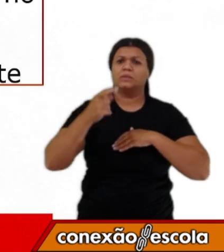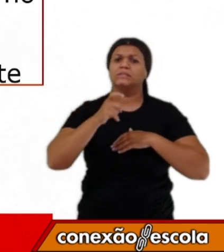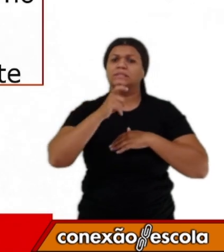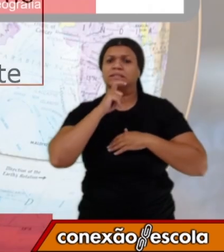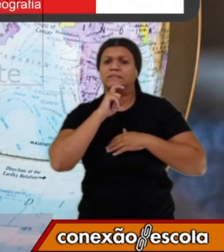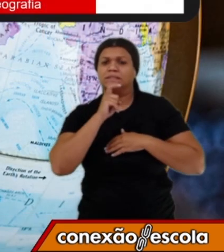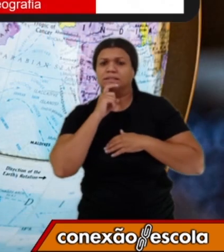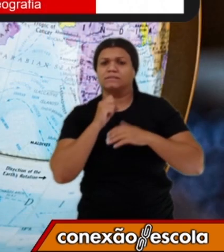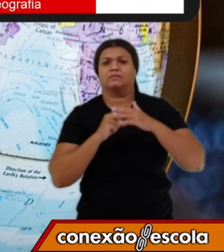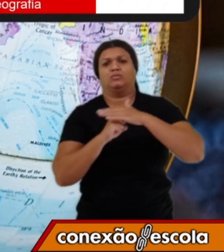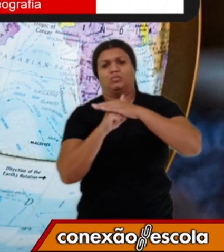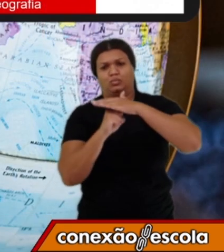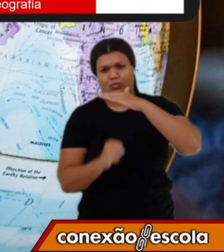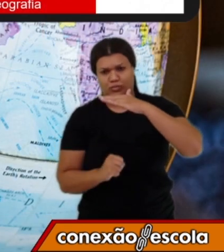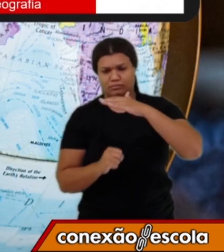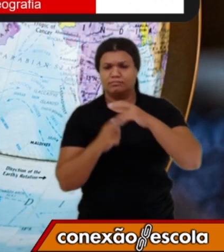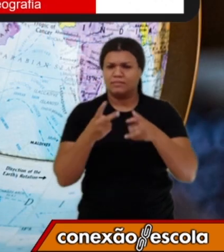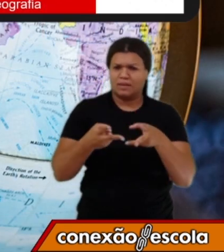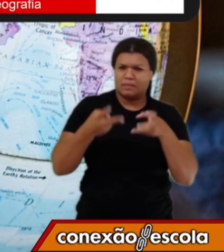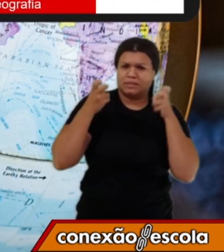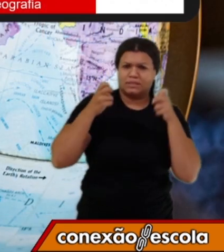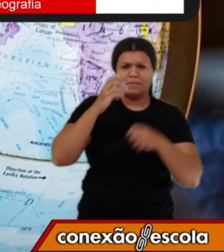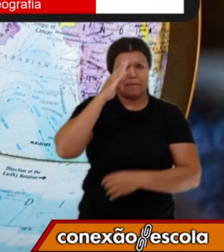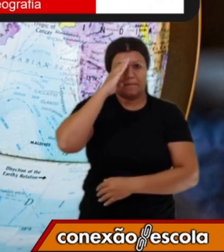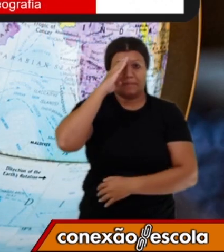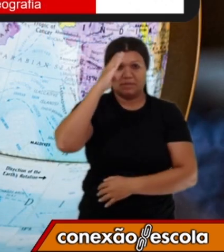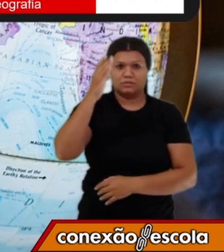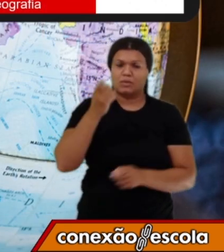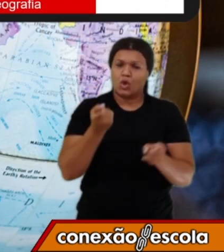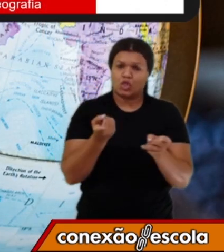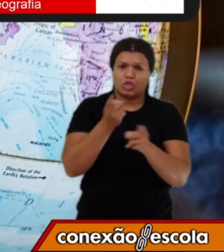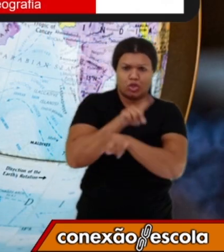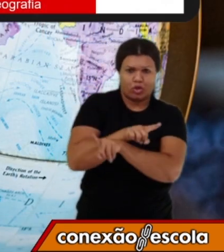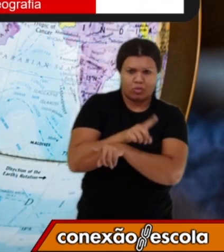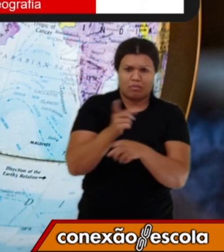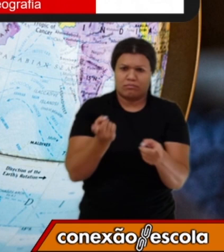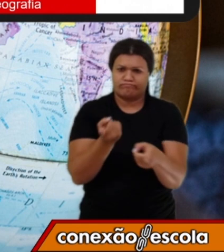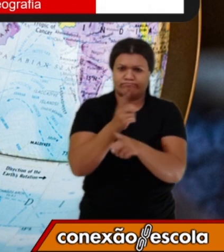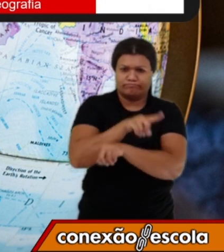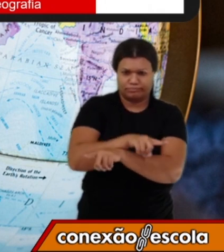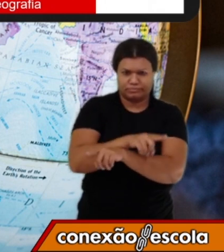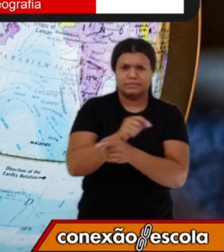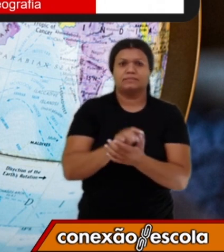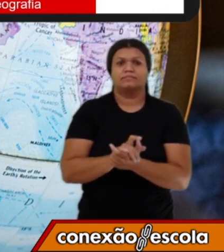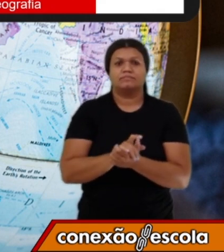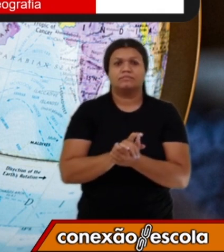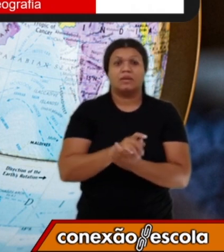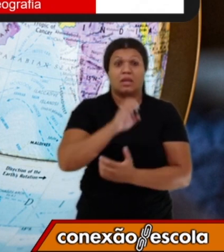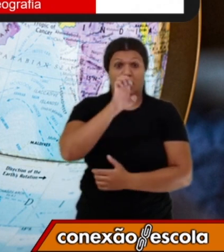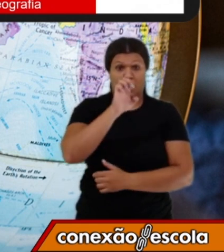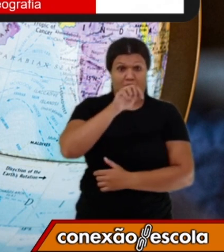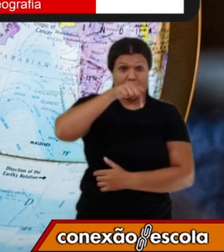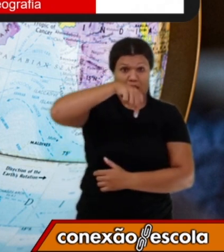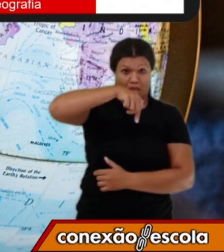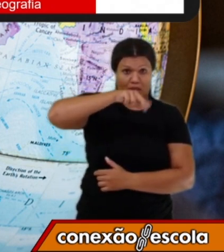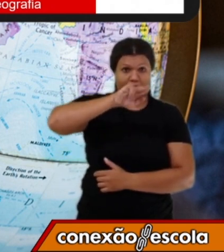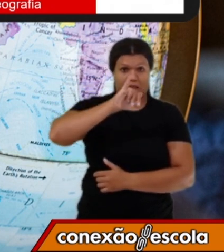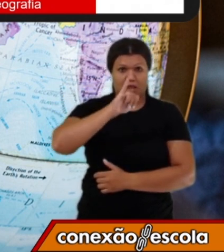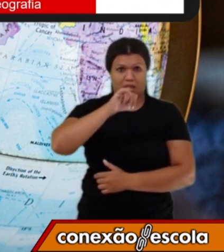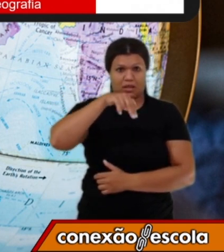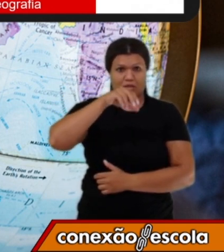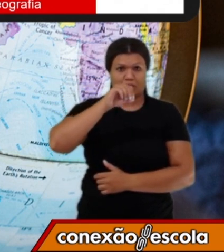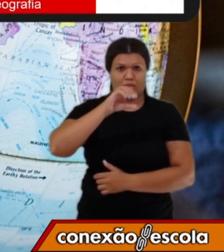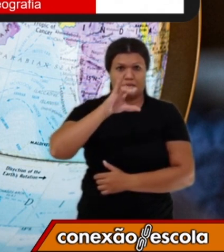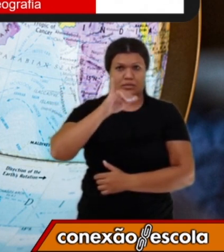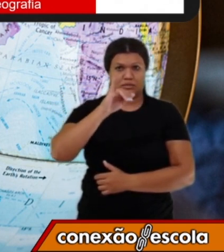que as estações principais se opõem nos hemisférios. Os equinócios, eles vão marcar